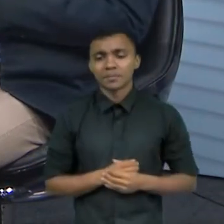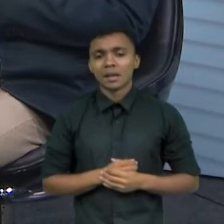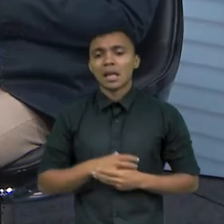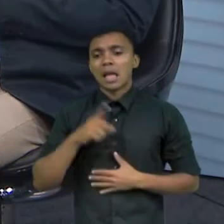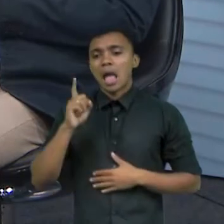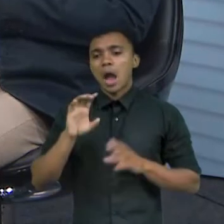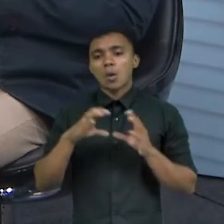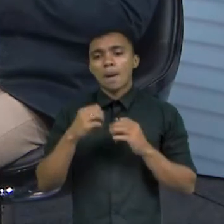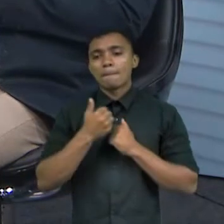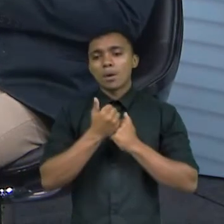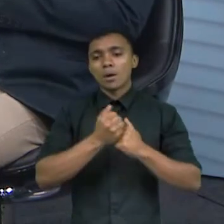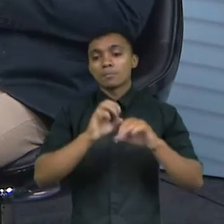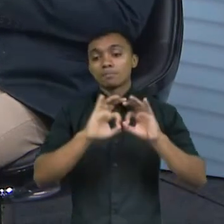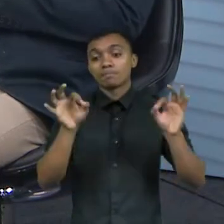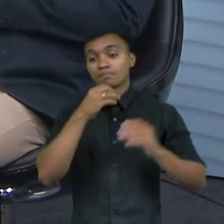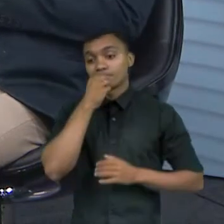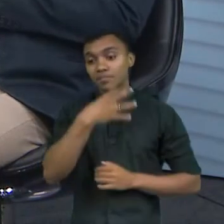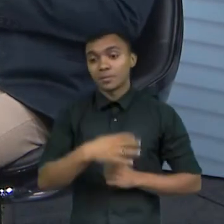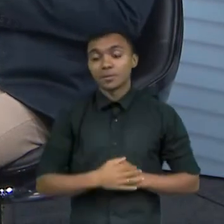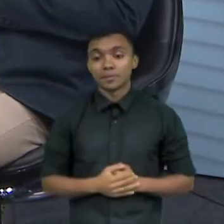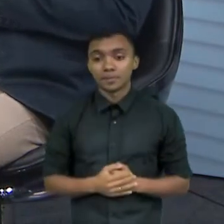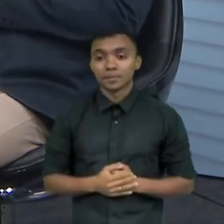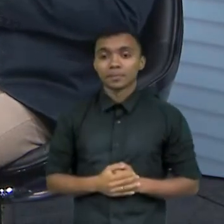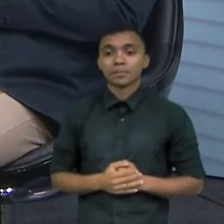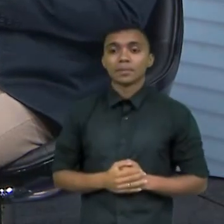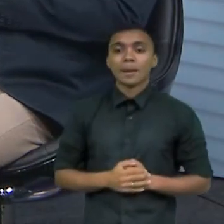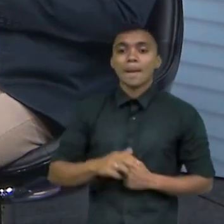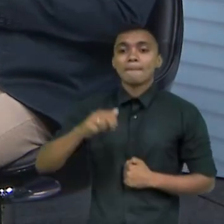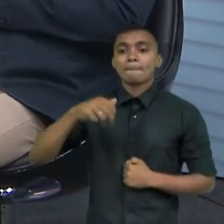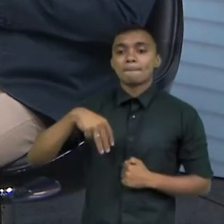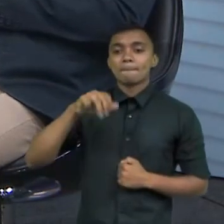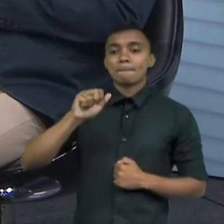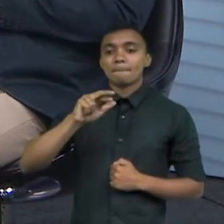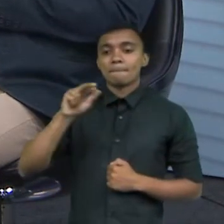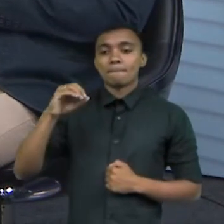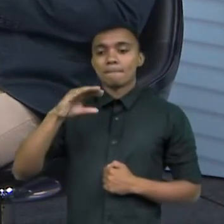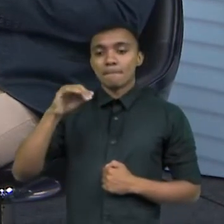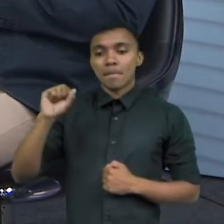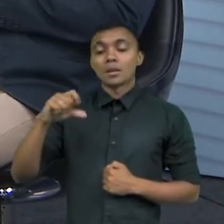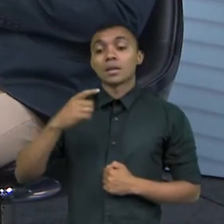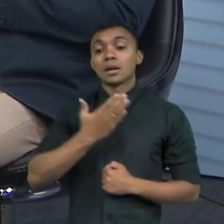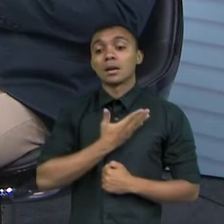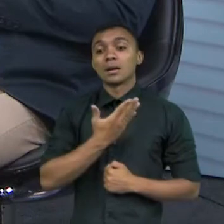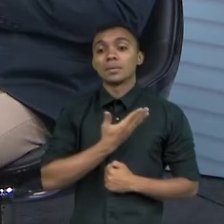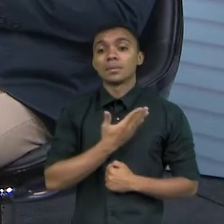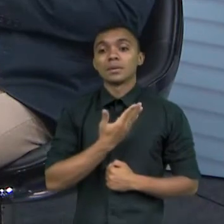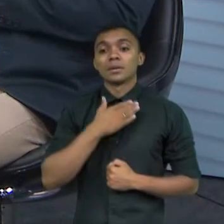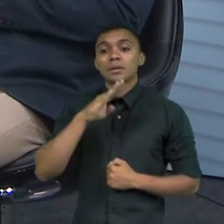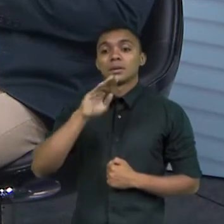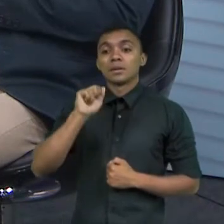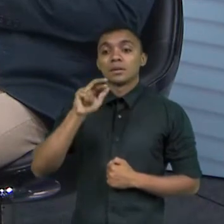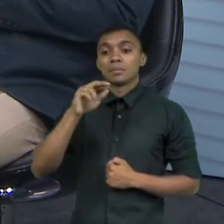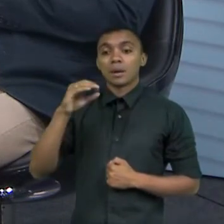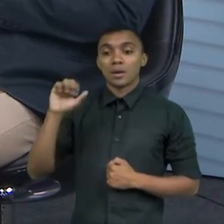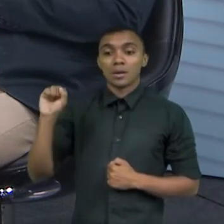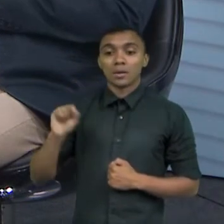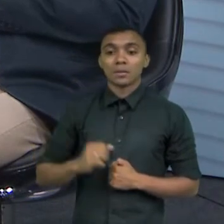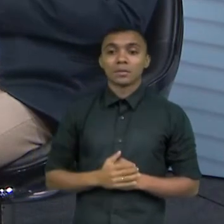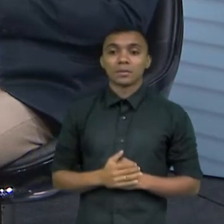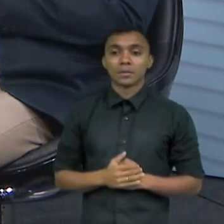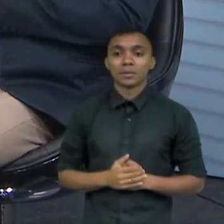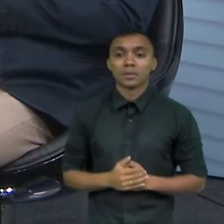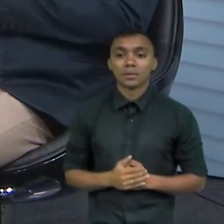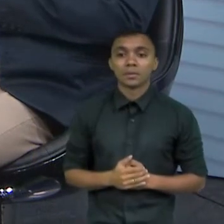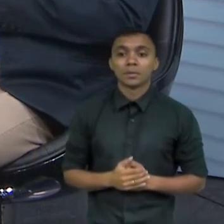apoio incrível doutora Fabiana Fabiana Barrocas eu tenho uma colega jornalista que é Fernanda Barrocas Fabiana Barrocas Alves